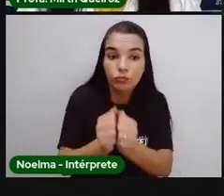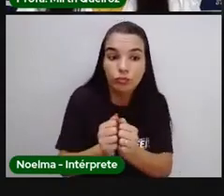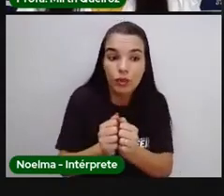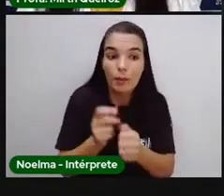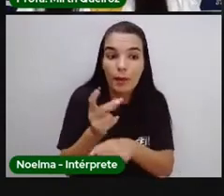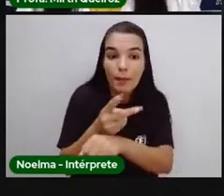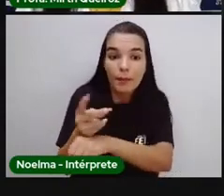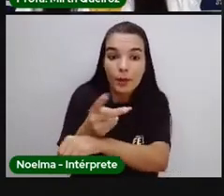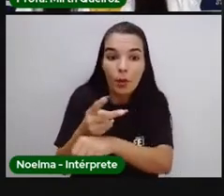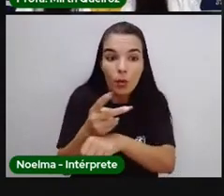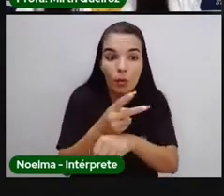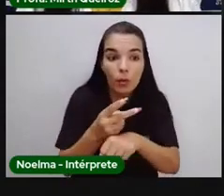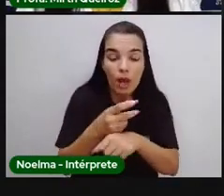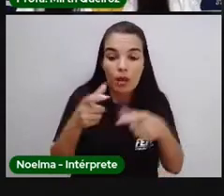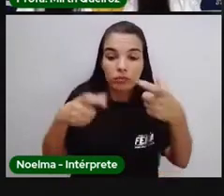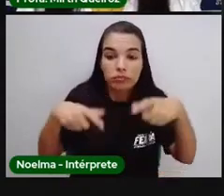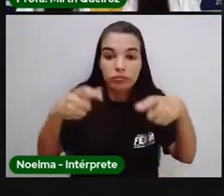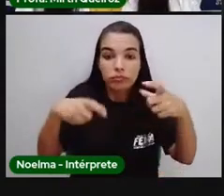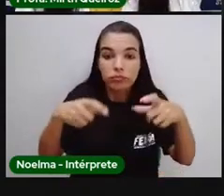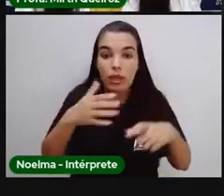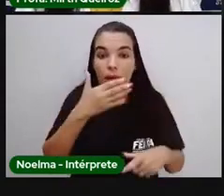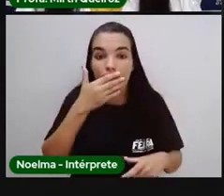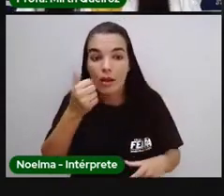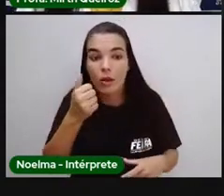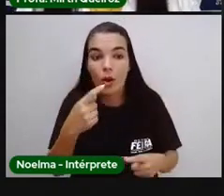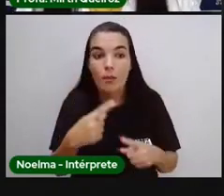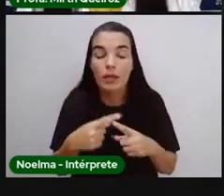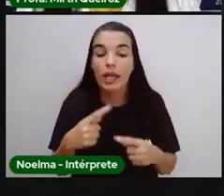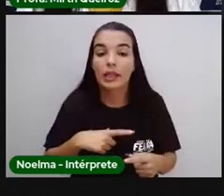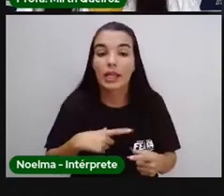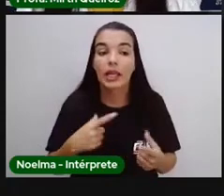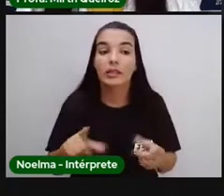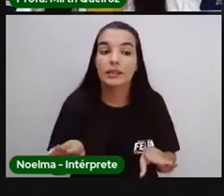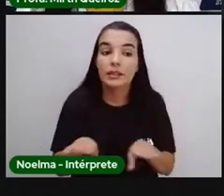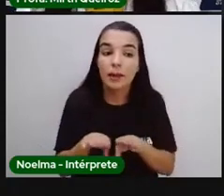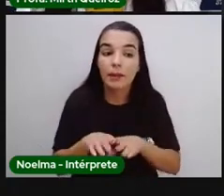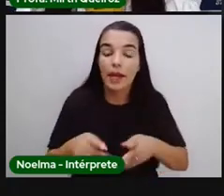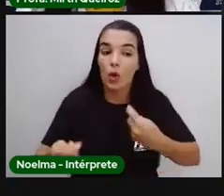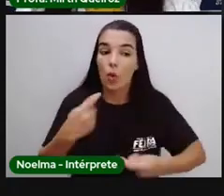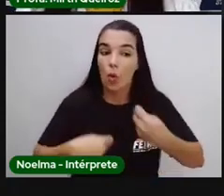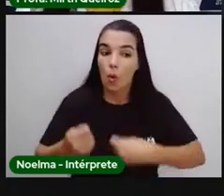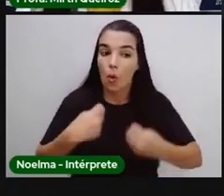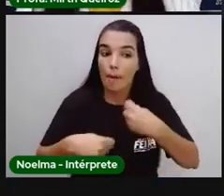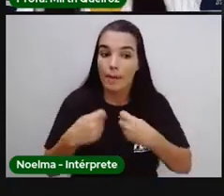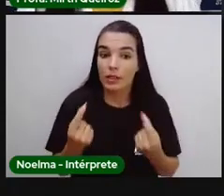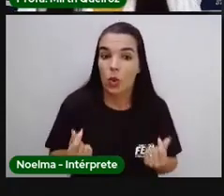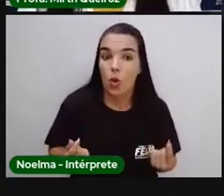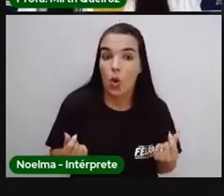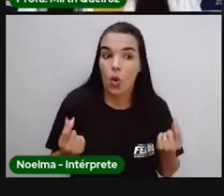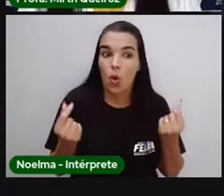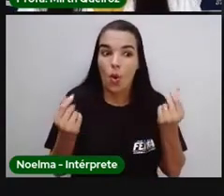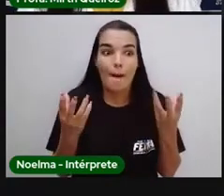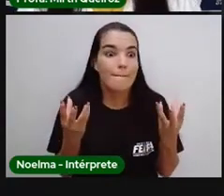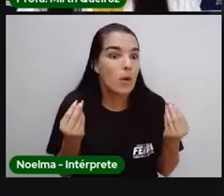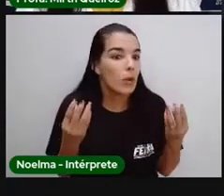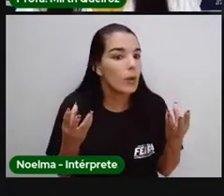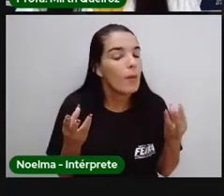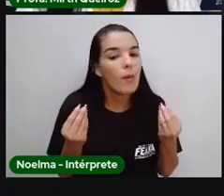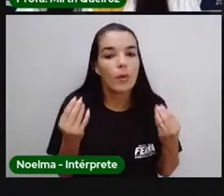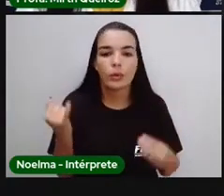especiarias, né? Para poderem também lucrar com esse comércio, que era muito, muito interessante.